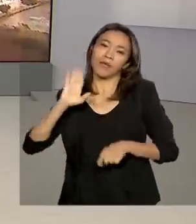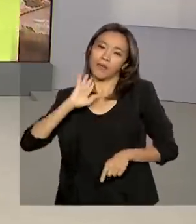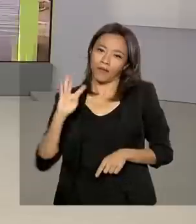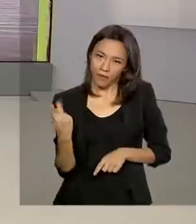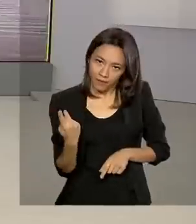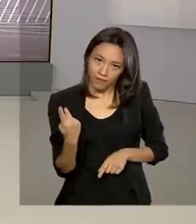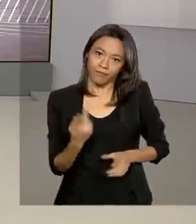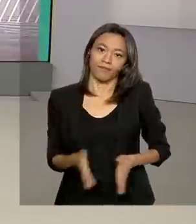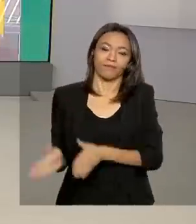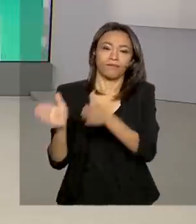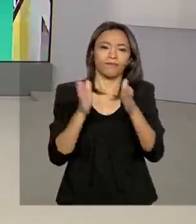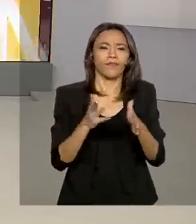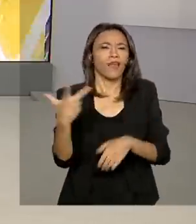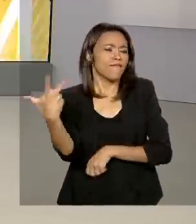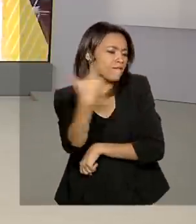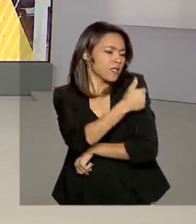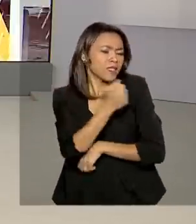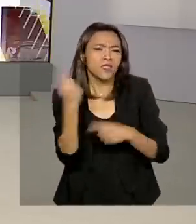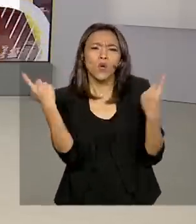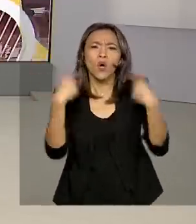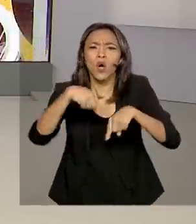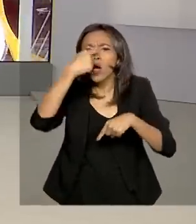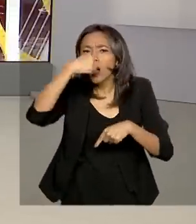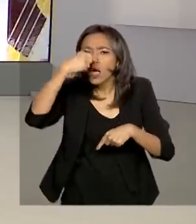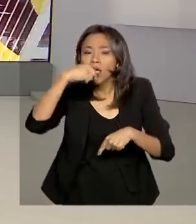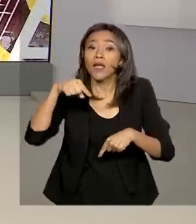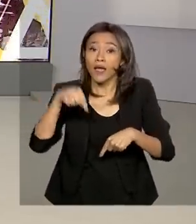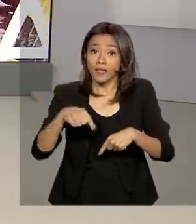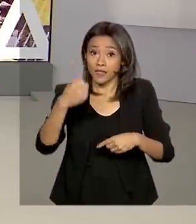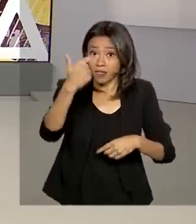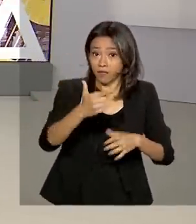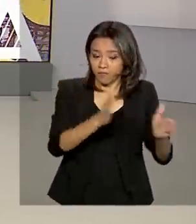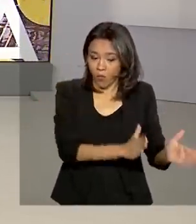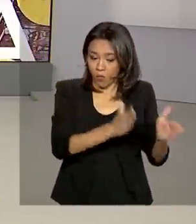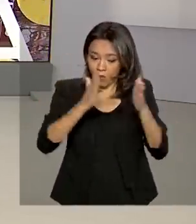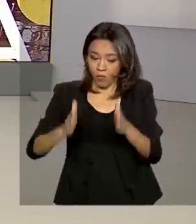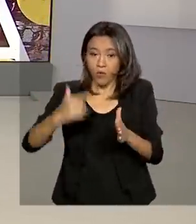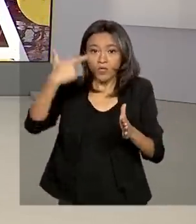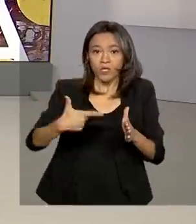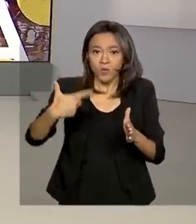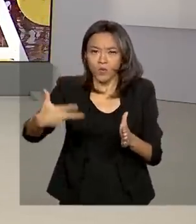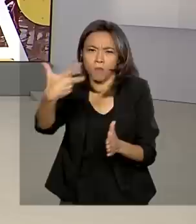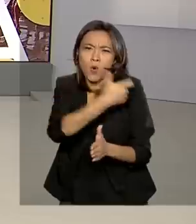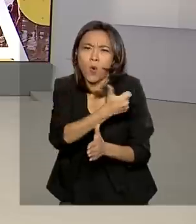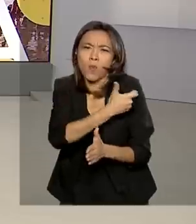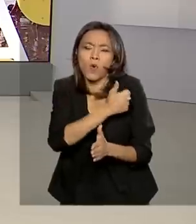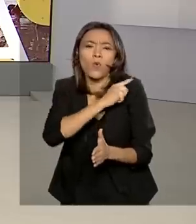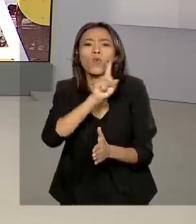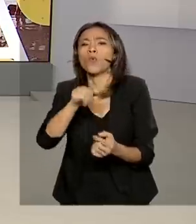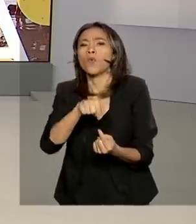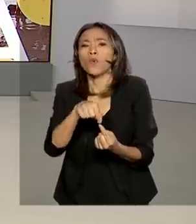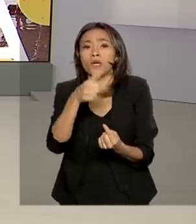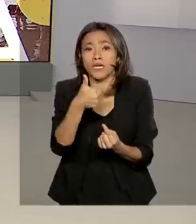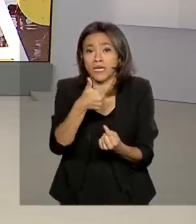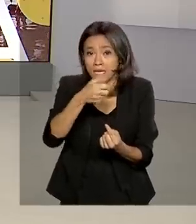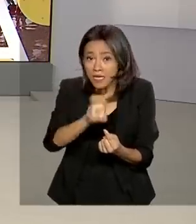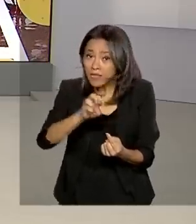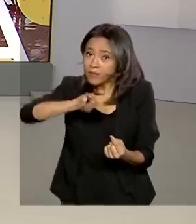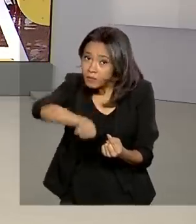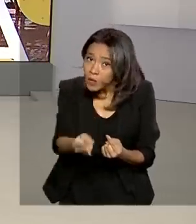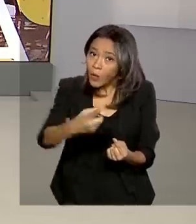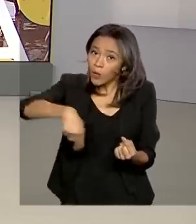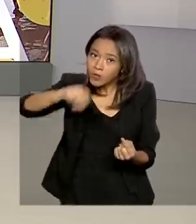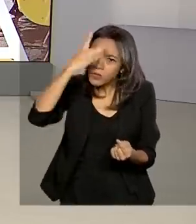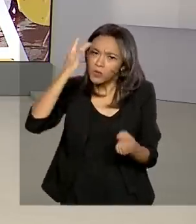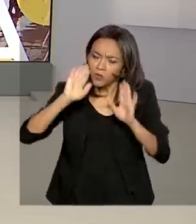Vacinação contra a gripe. Nessa segunda fase da campanha, a meta é vacinar mais de 15 milhões de pessoas. Entre os públicos